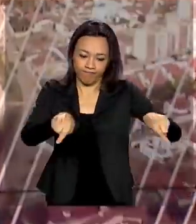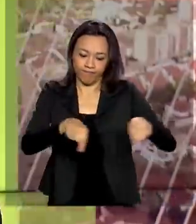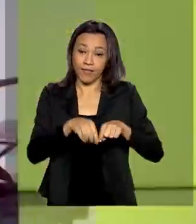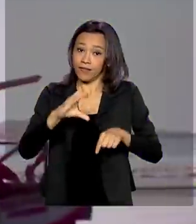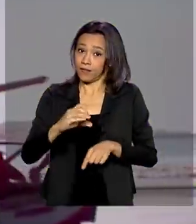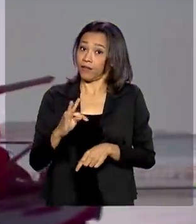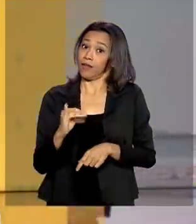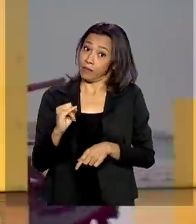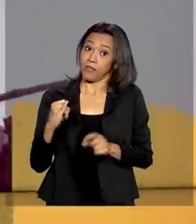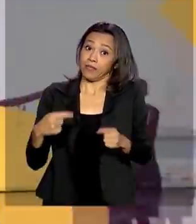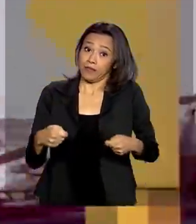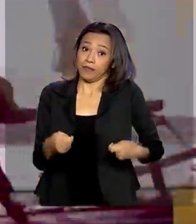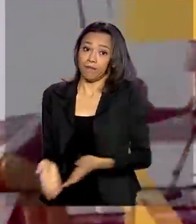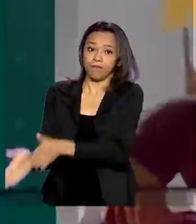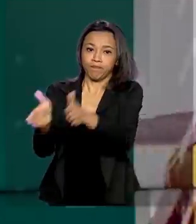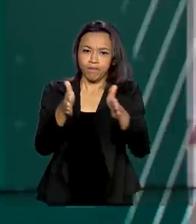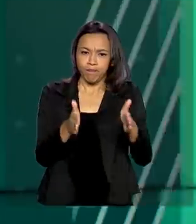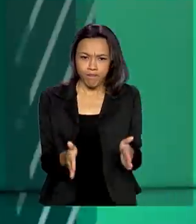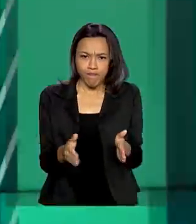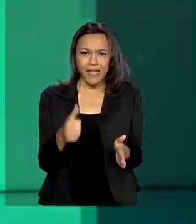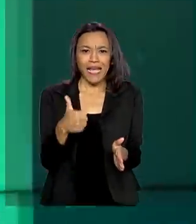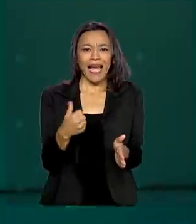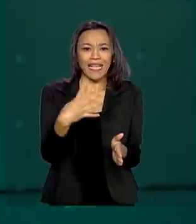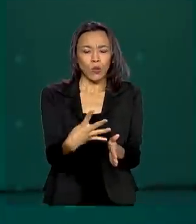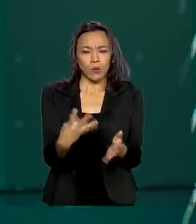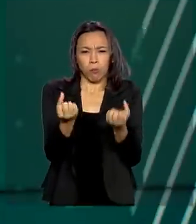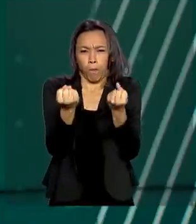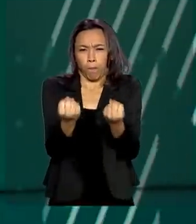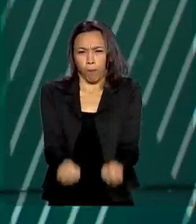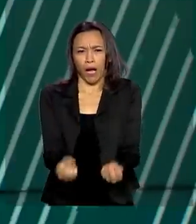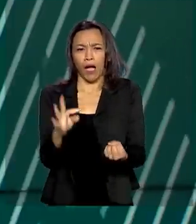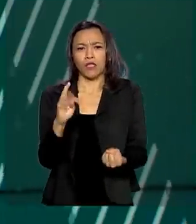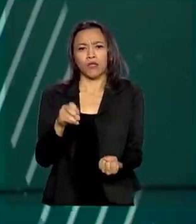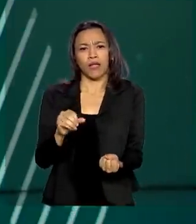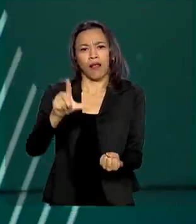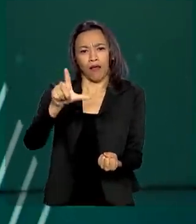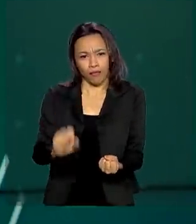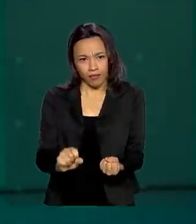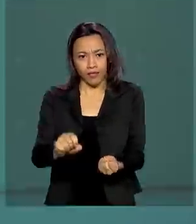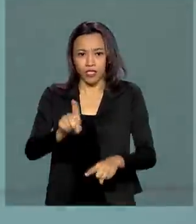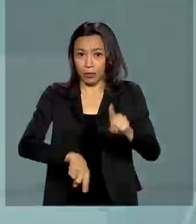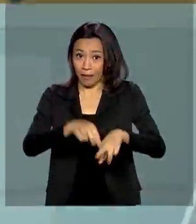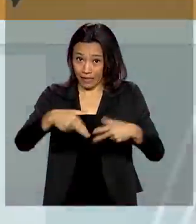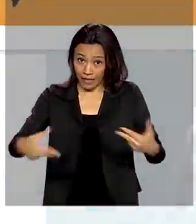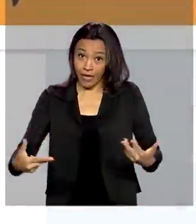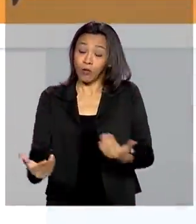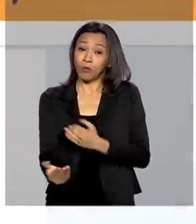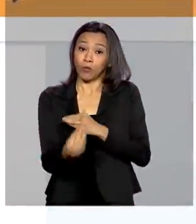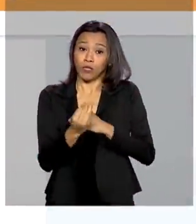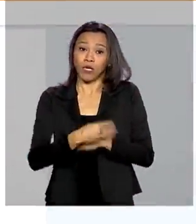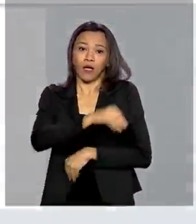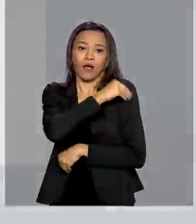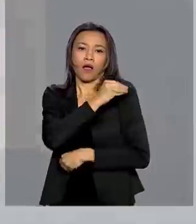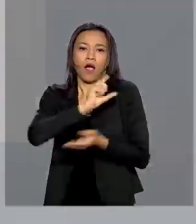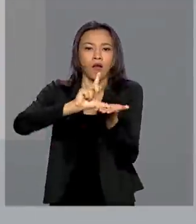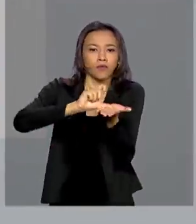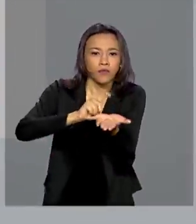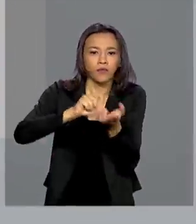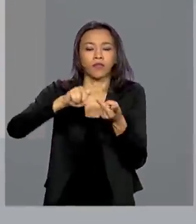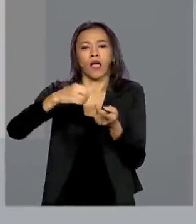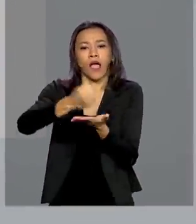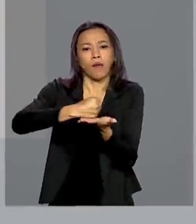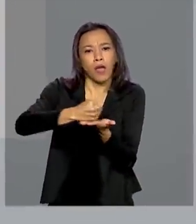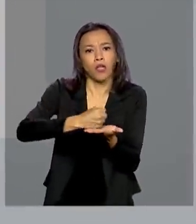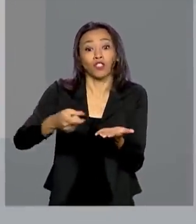Olha, e cerca de 14 toneladas de equipamentos de proteção individual, álcool em gel e medicamentos chegaram